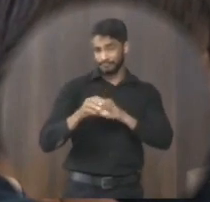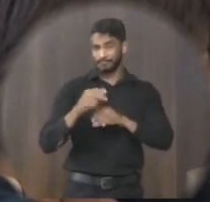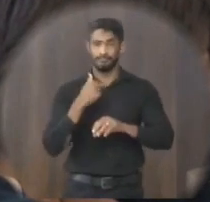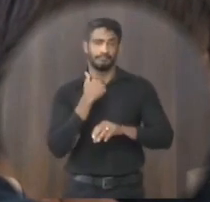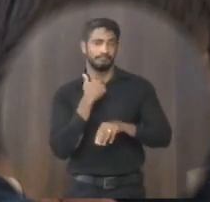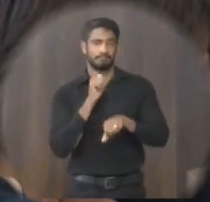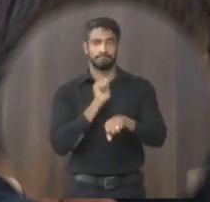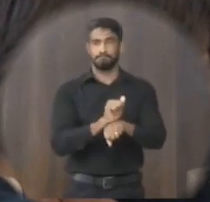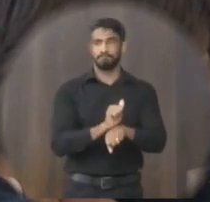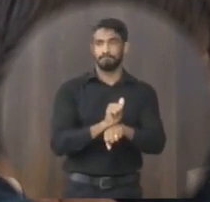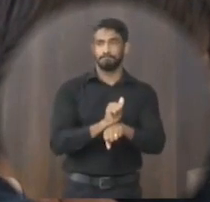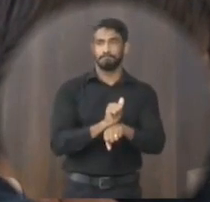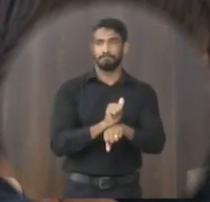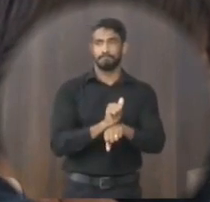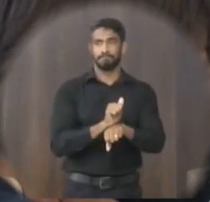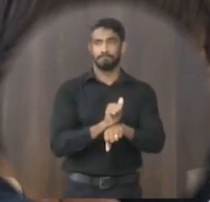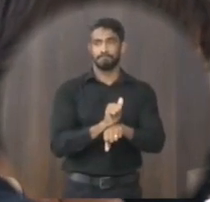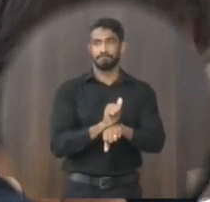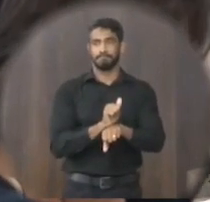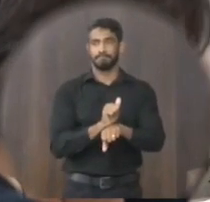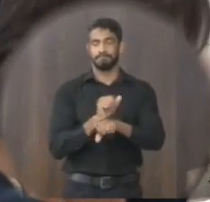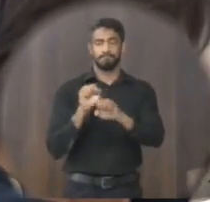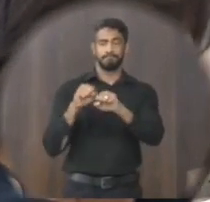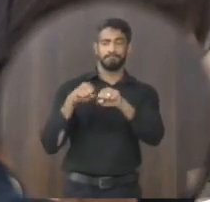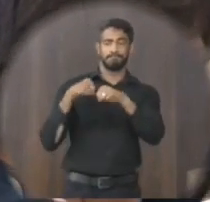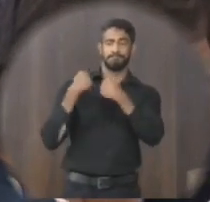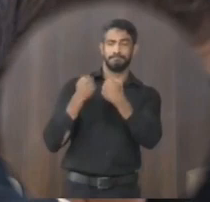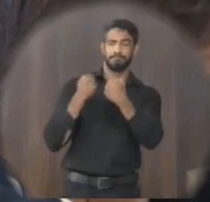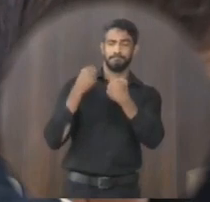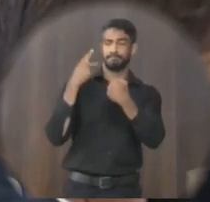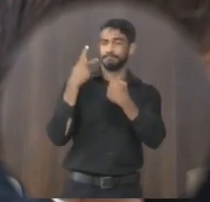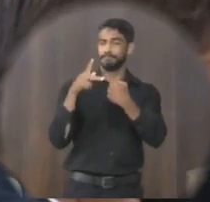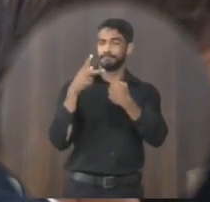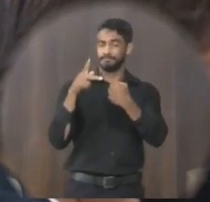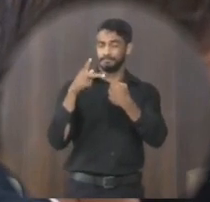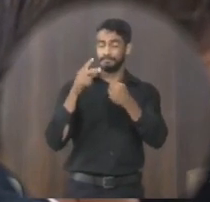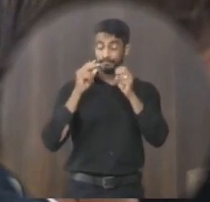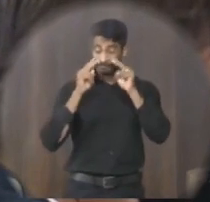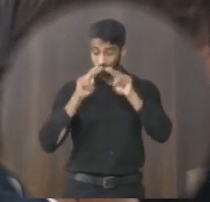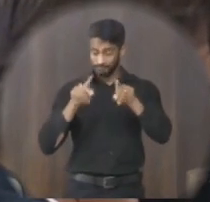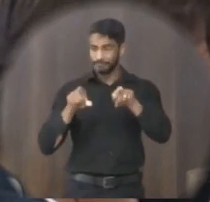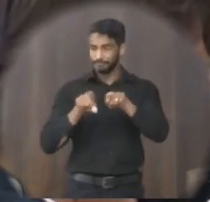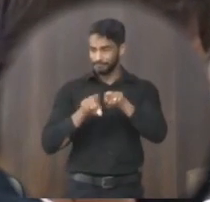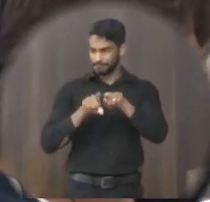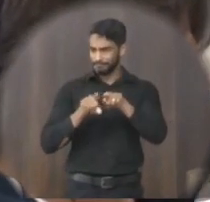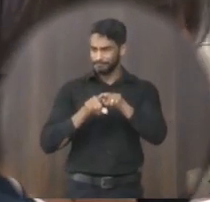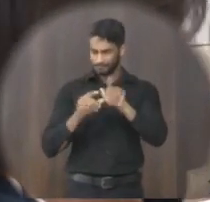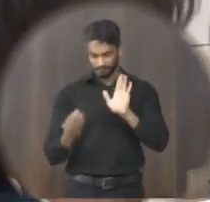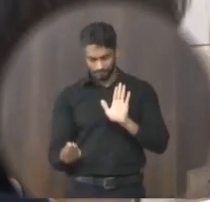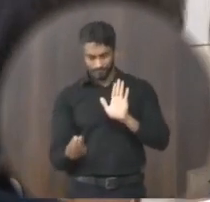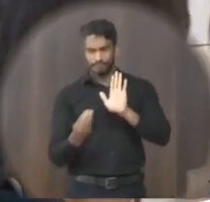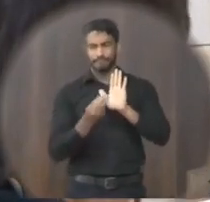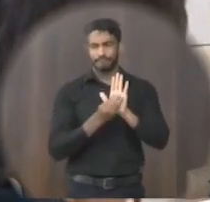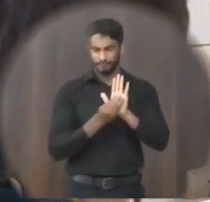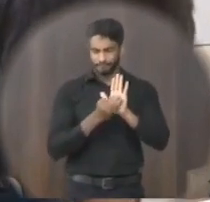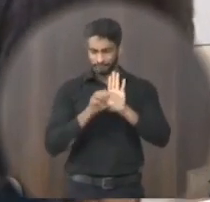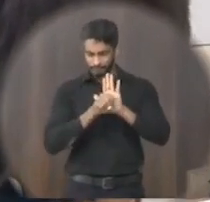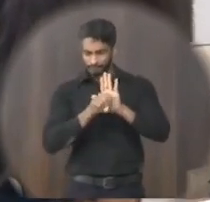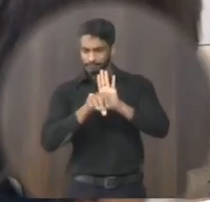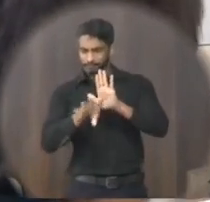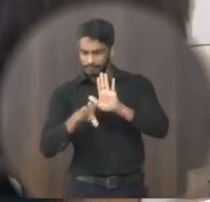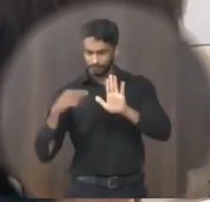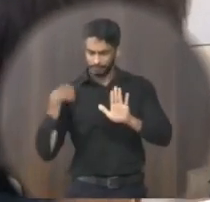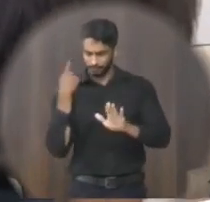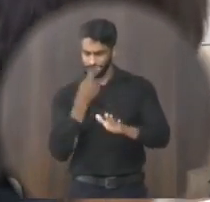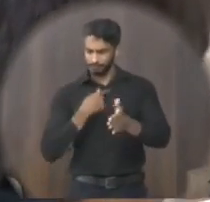furtar dessa missão de defender né vi agora também que o senhor protocolou esse requerimento que todos